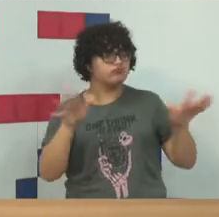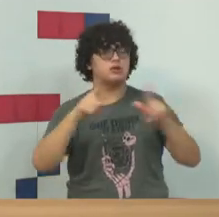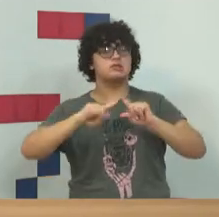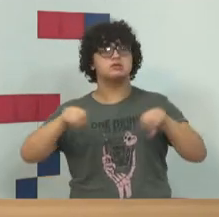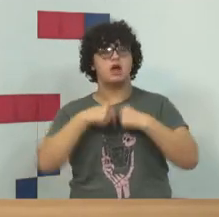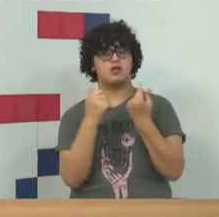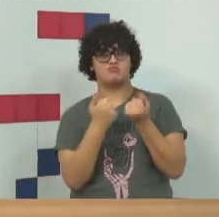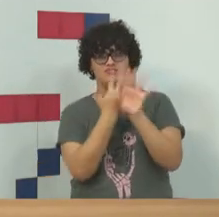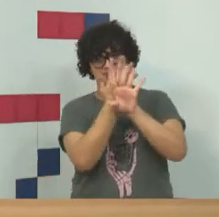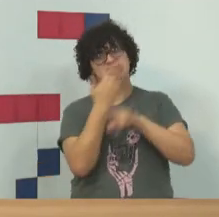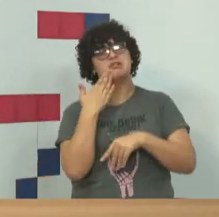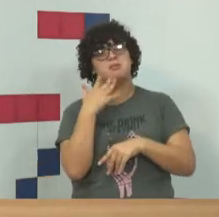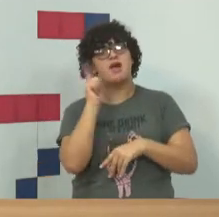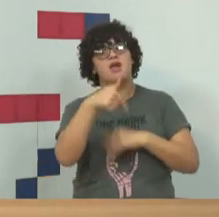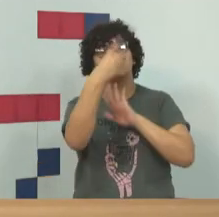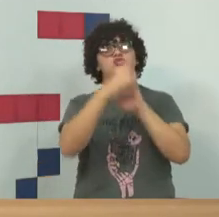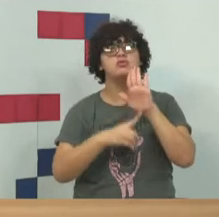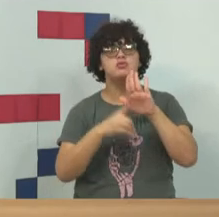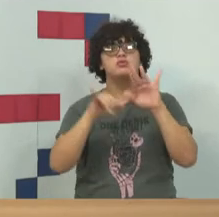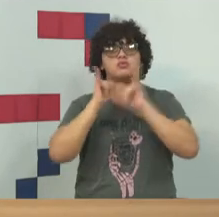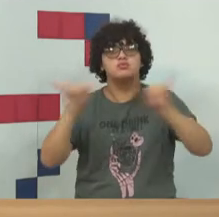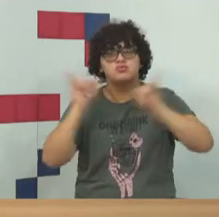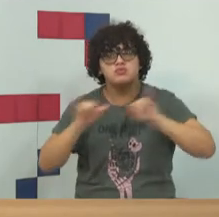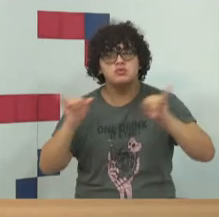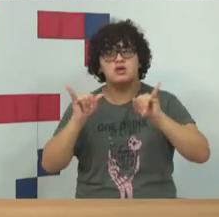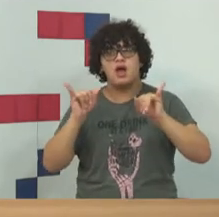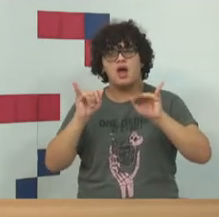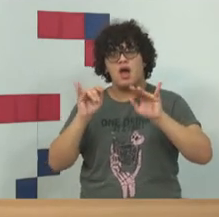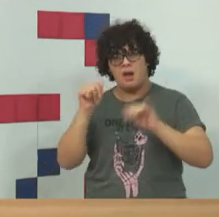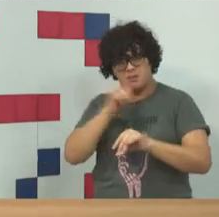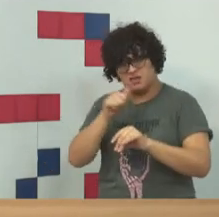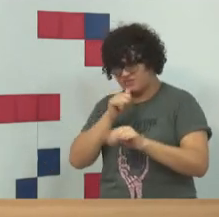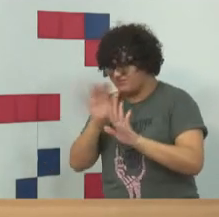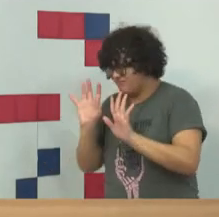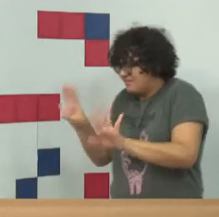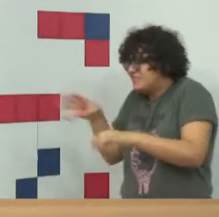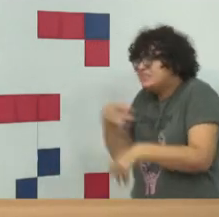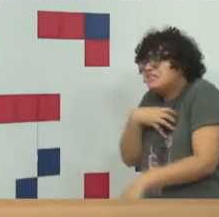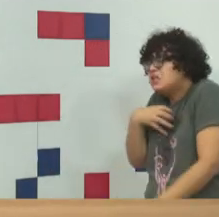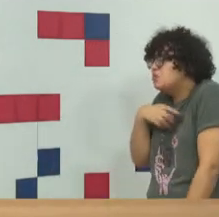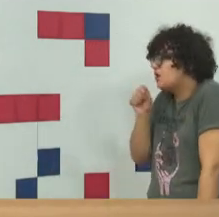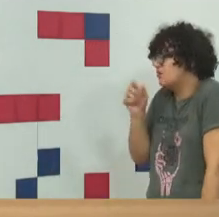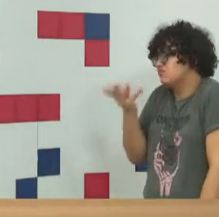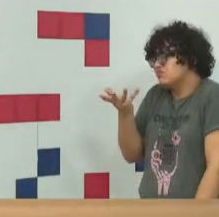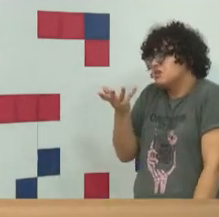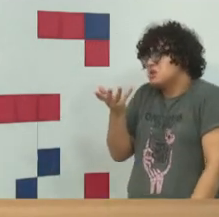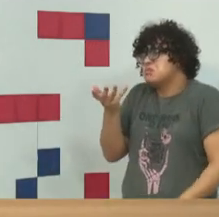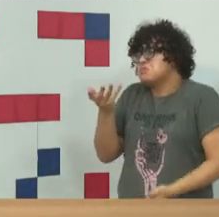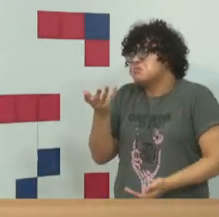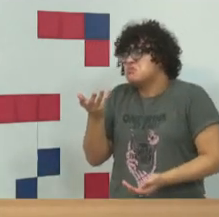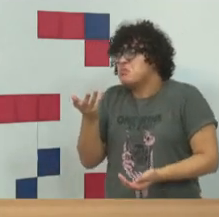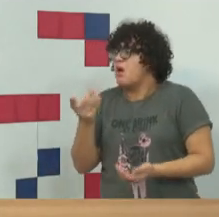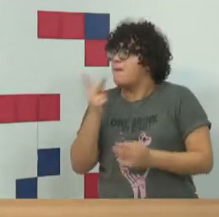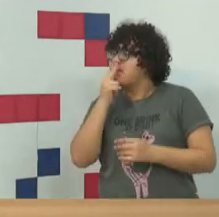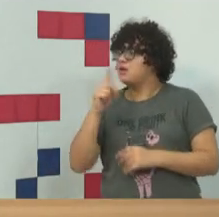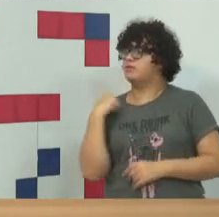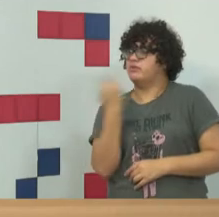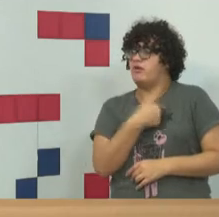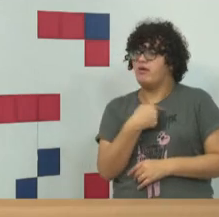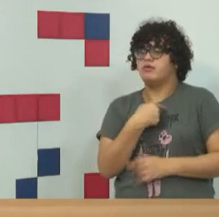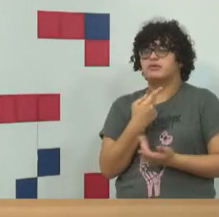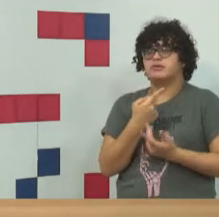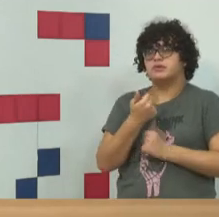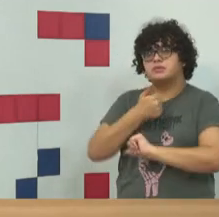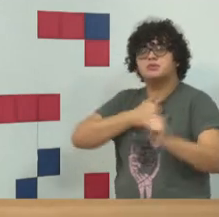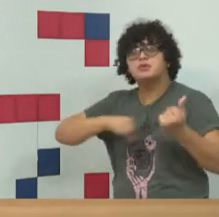esse direito da informação, ela falou o que eu sinto é que nós viramos pessoas que